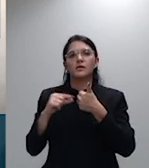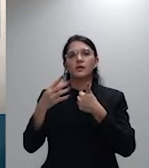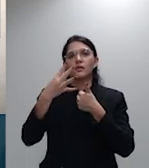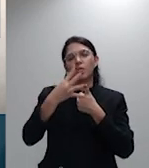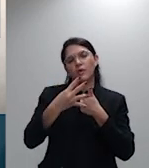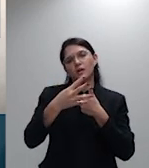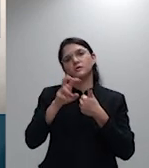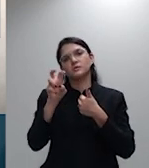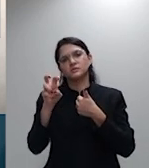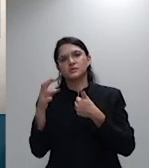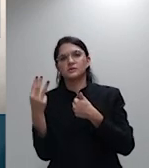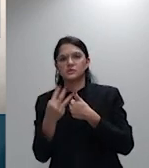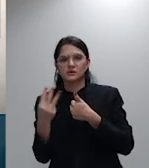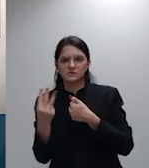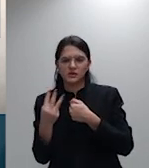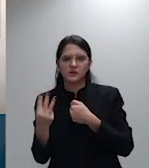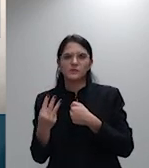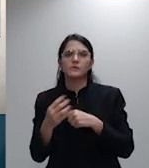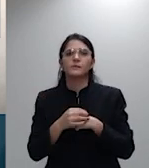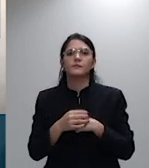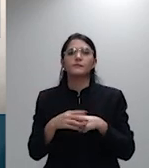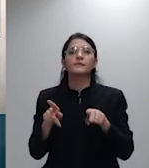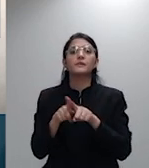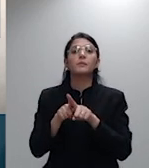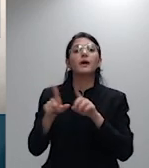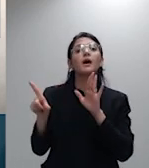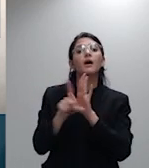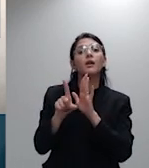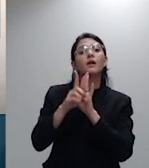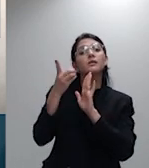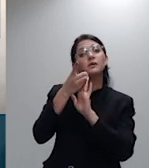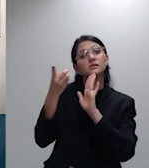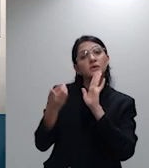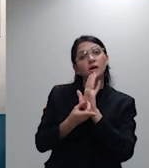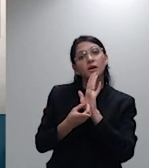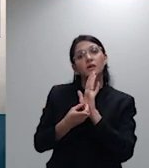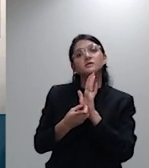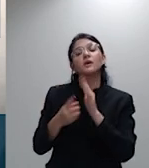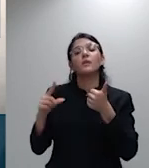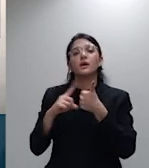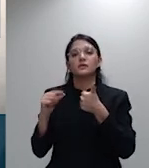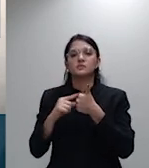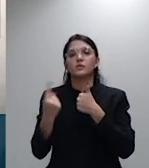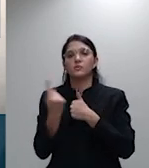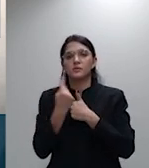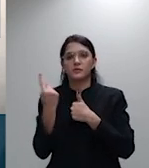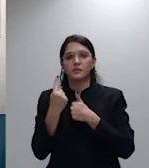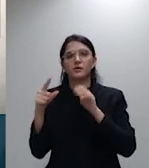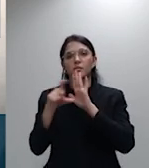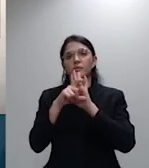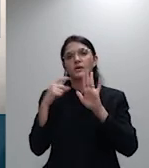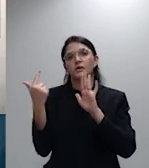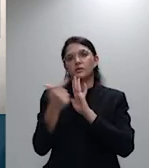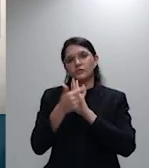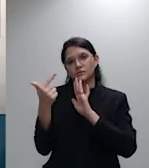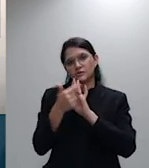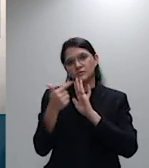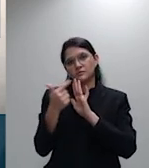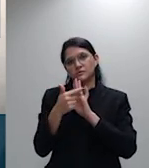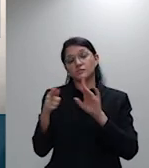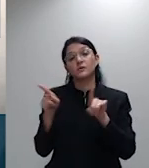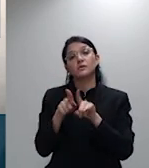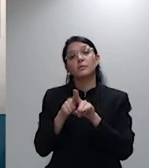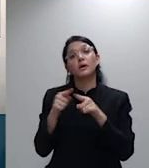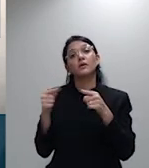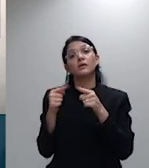a lei da declaração dos leis da liberdade econômica artigo 1º parágrafo 2º a teoria consequencialista de Richard Posner